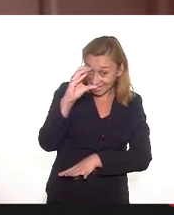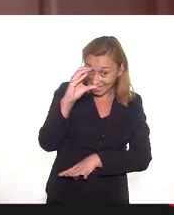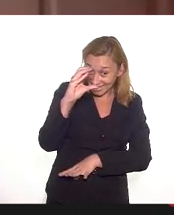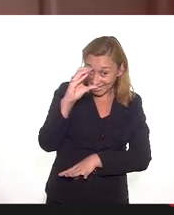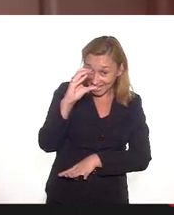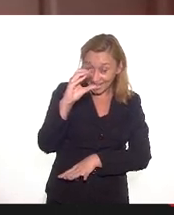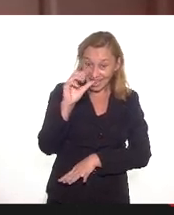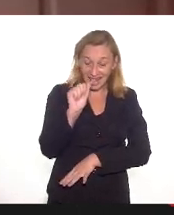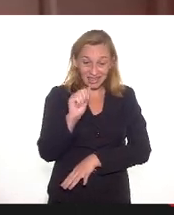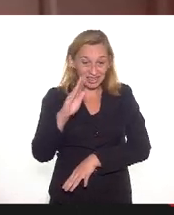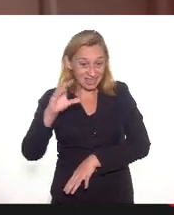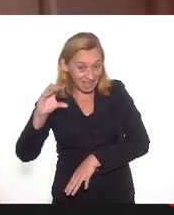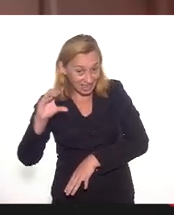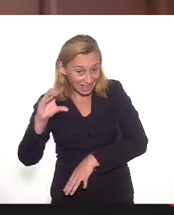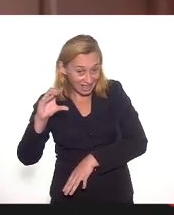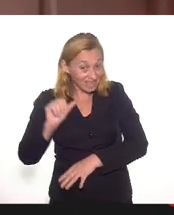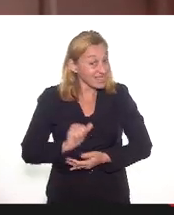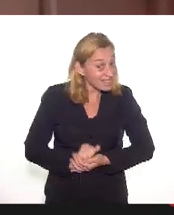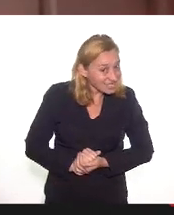ABCMC.